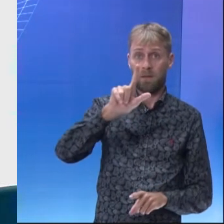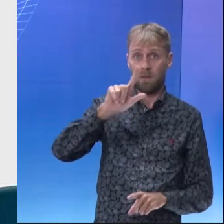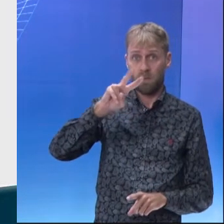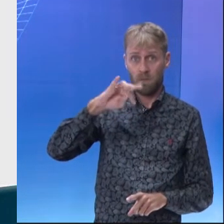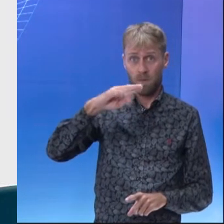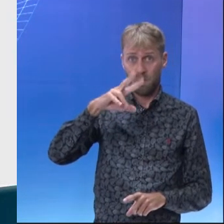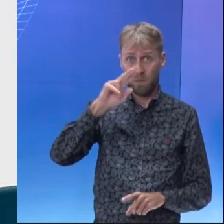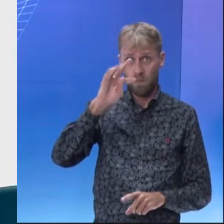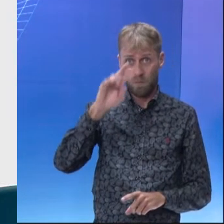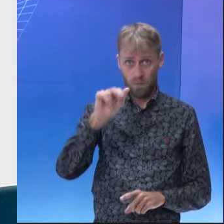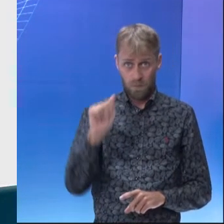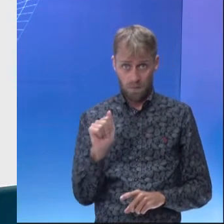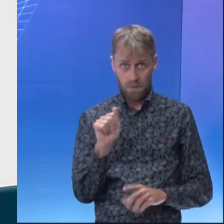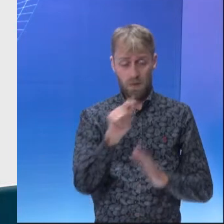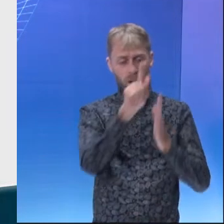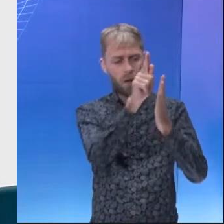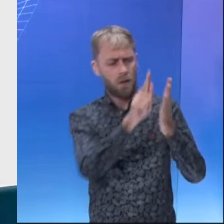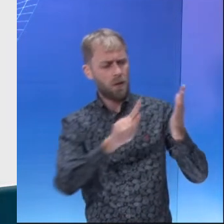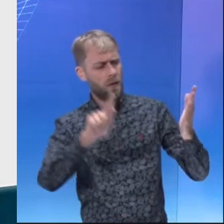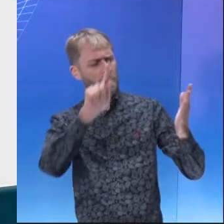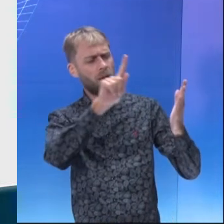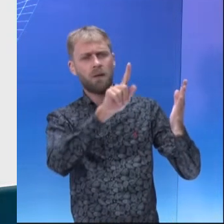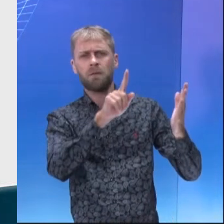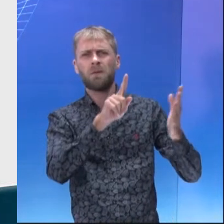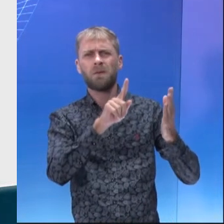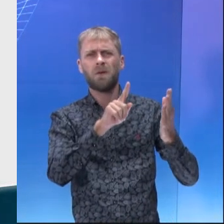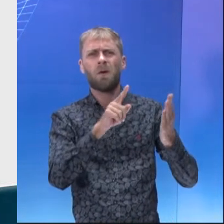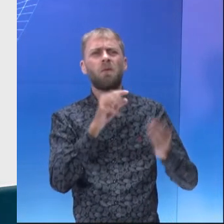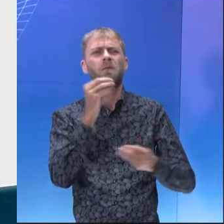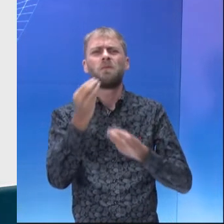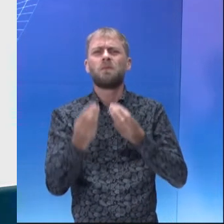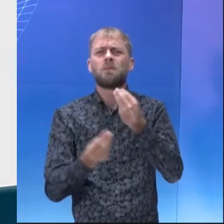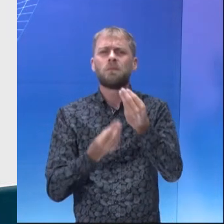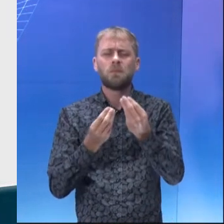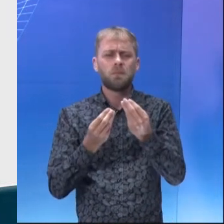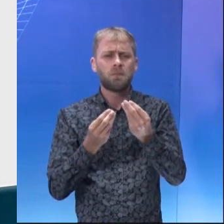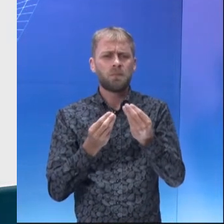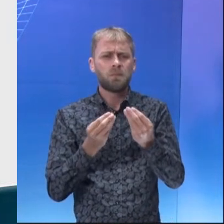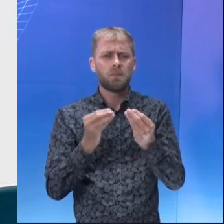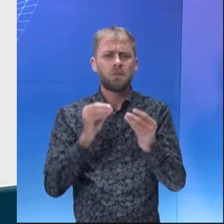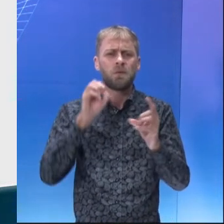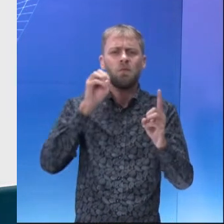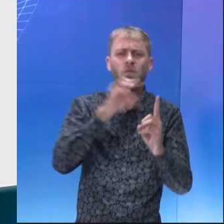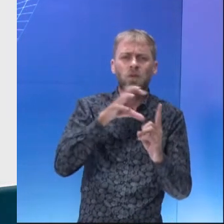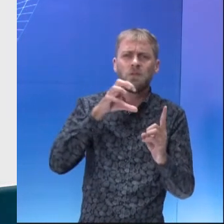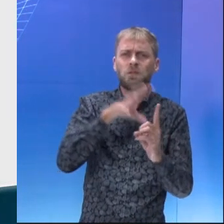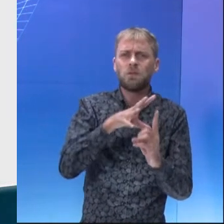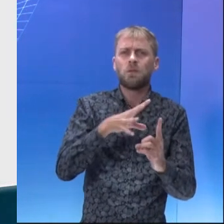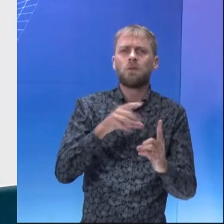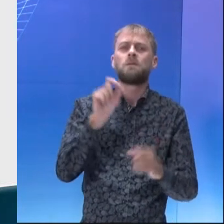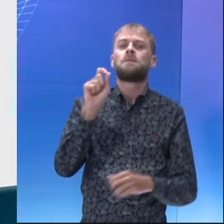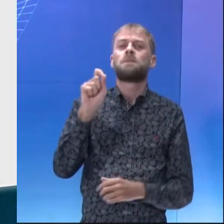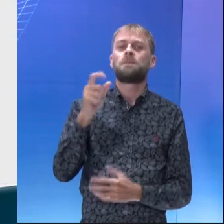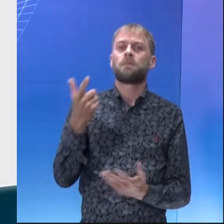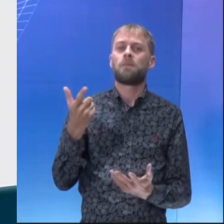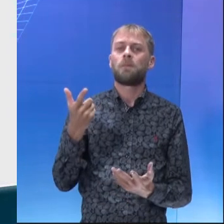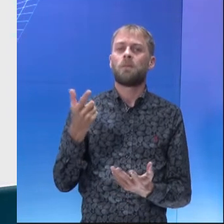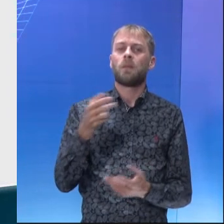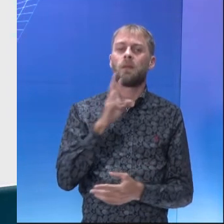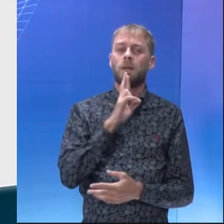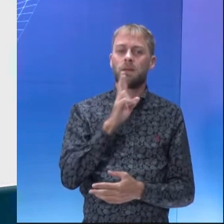variação das curvas do gráfico foi influenciada pela tendência de... Aí nas alternativas,